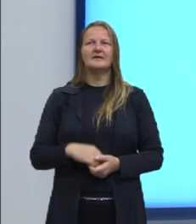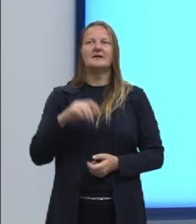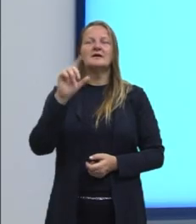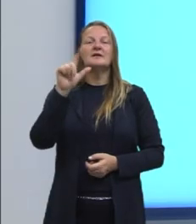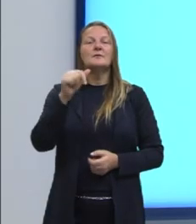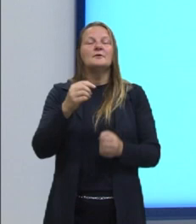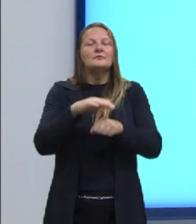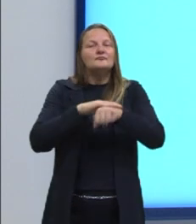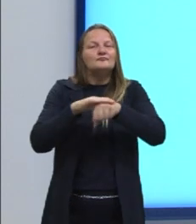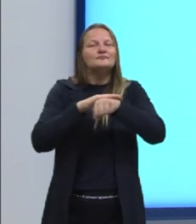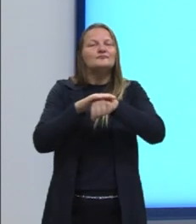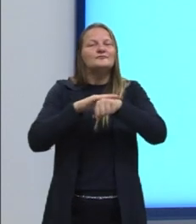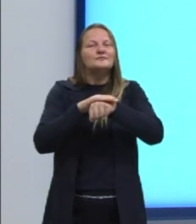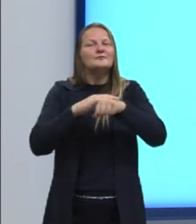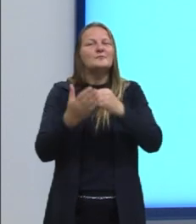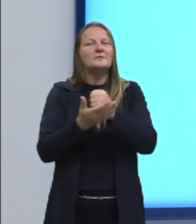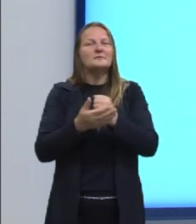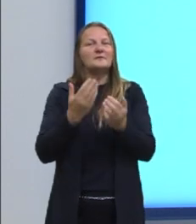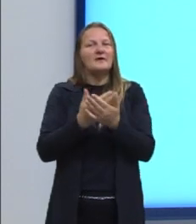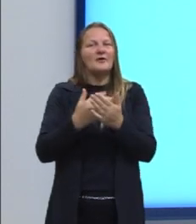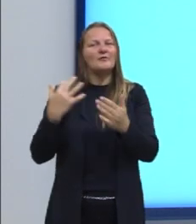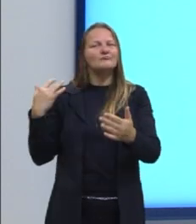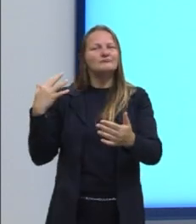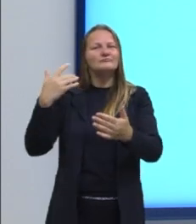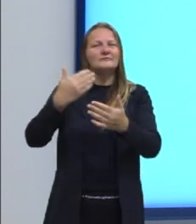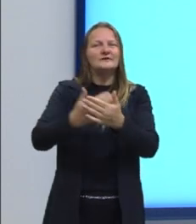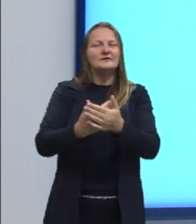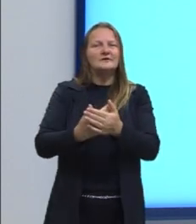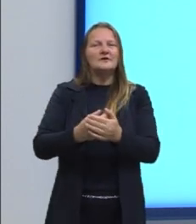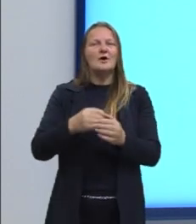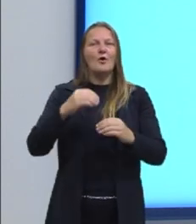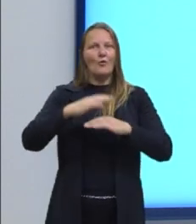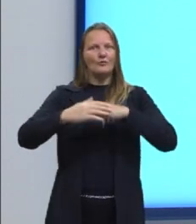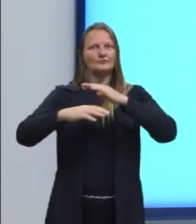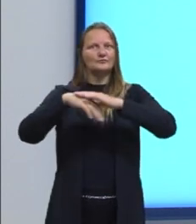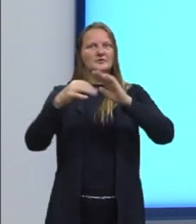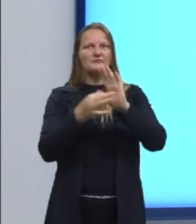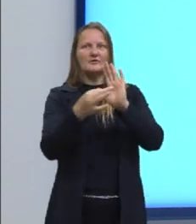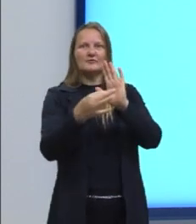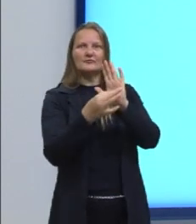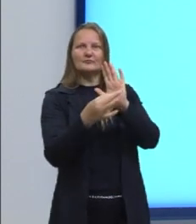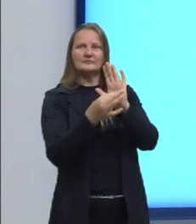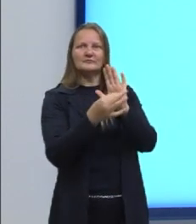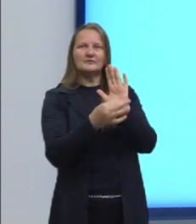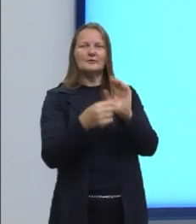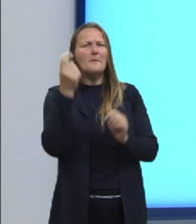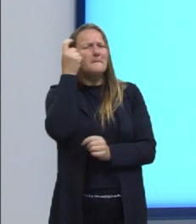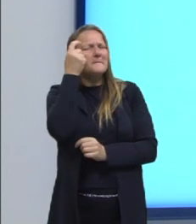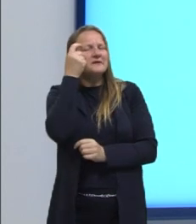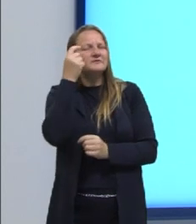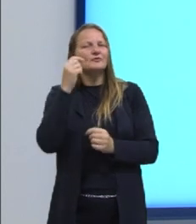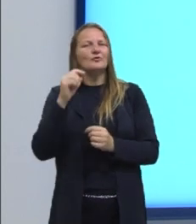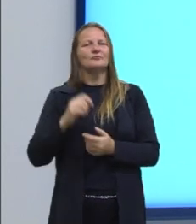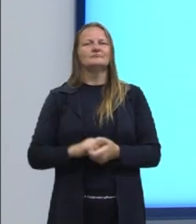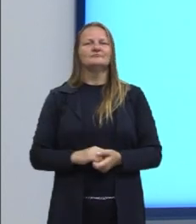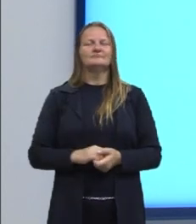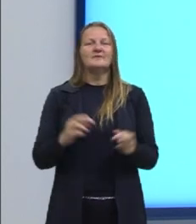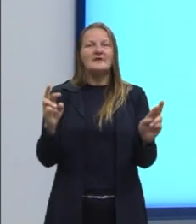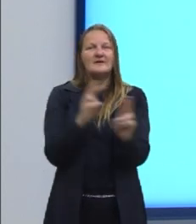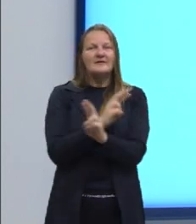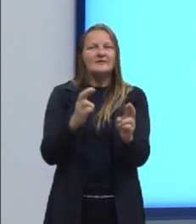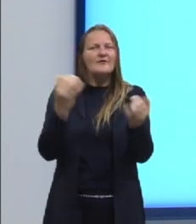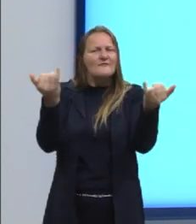tem falando aí, basicamente na aula, construir argumentos, a argumentação. Relacionar